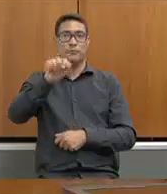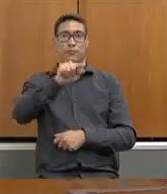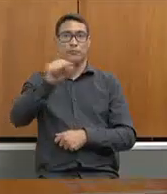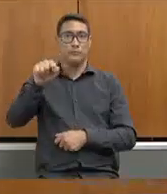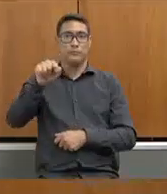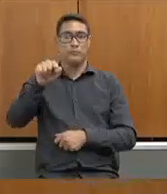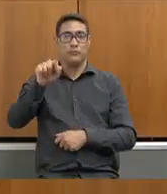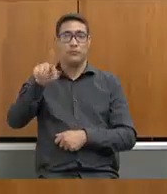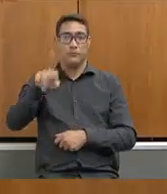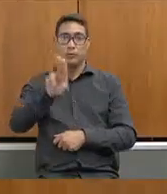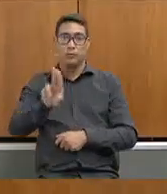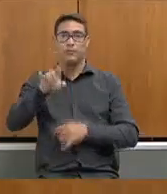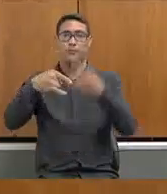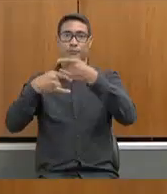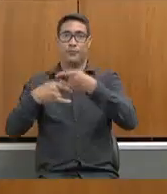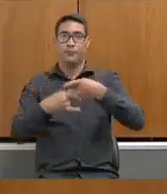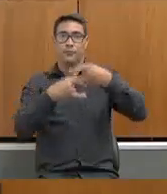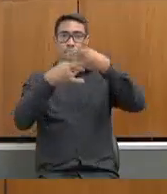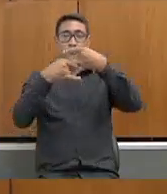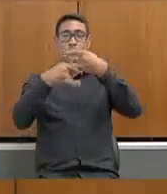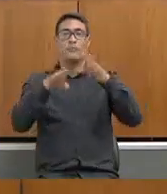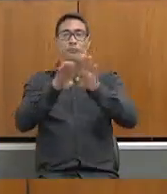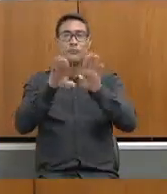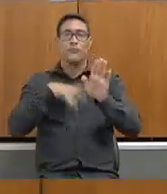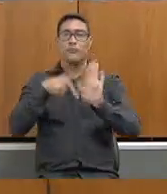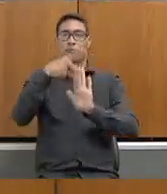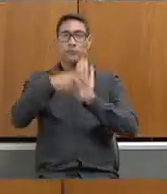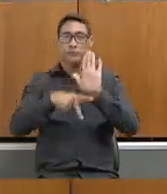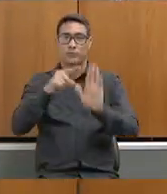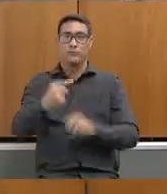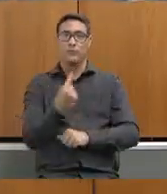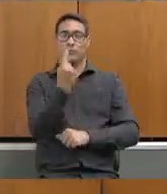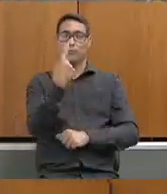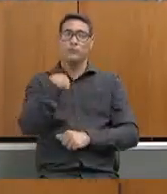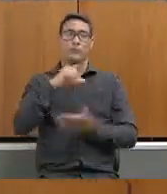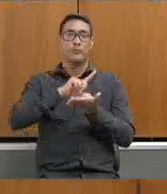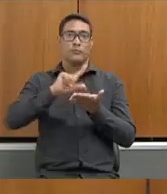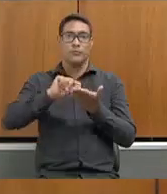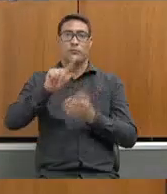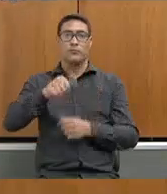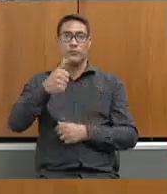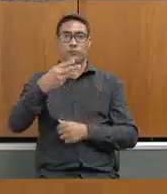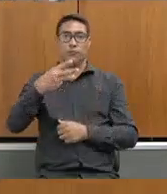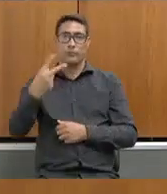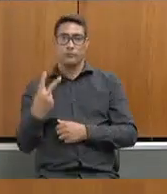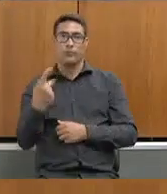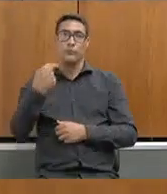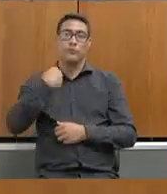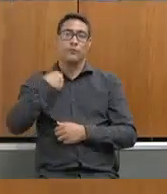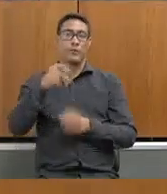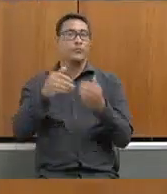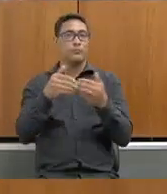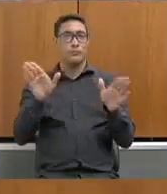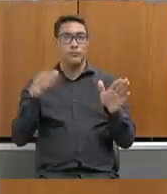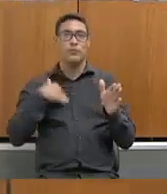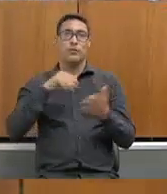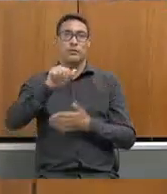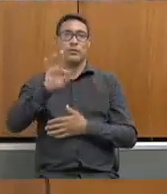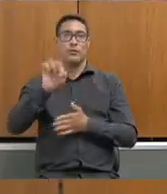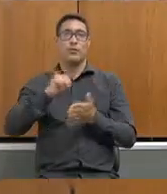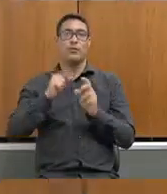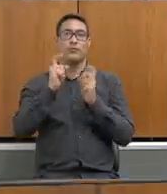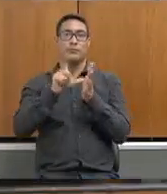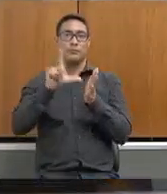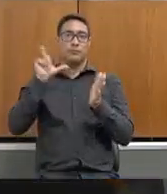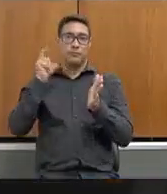remotamente. Presidência, nos termos do parágrafo 1º do artigo 132, o regimento interno, dispensa a leitura data da reunião anterior